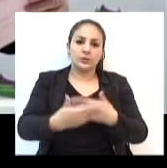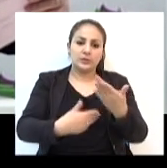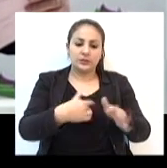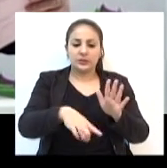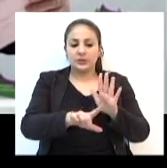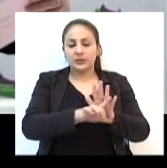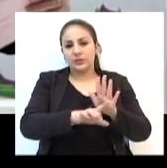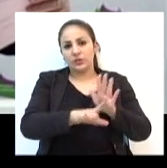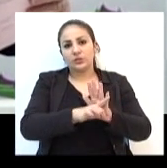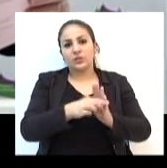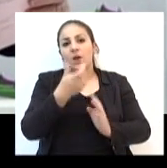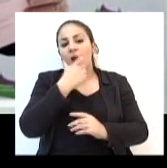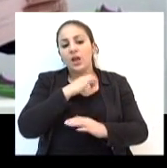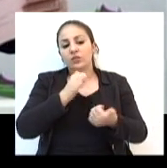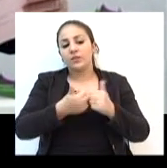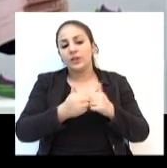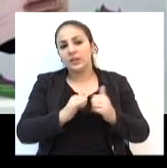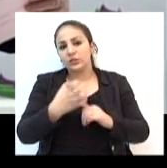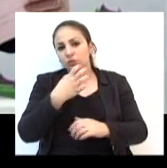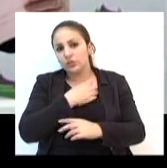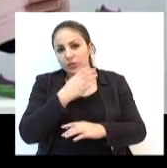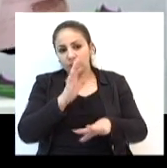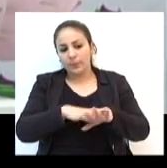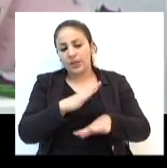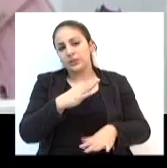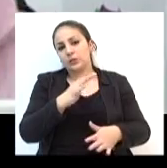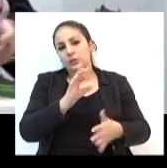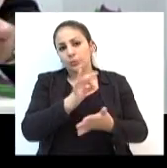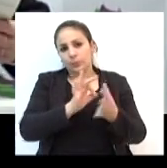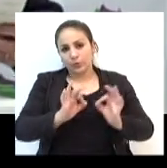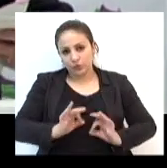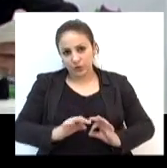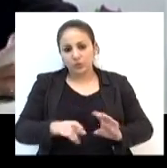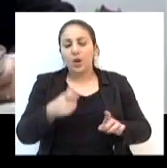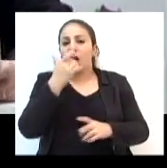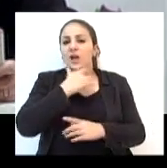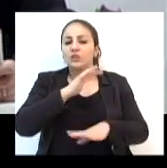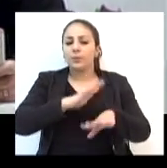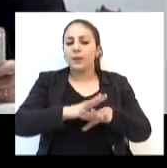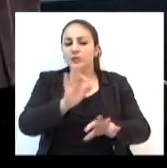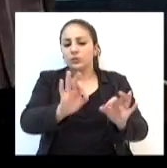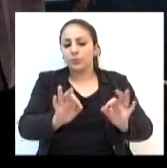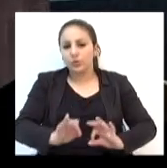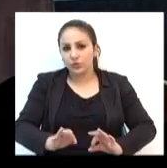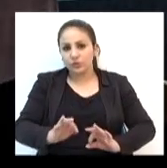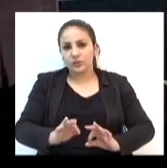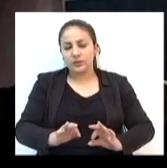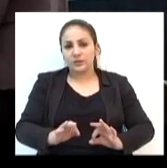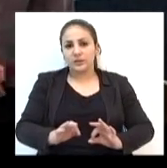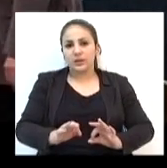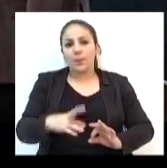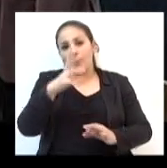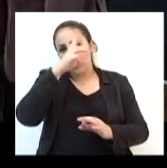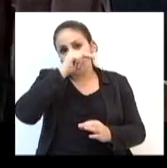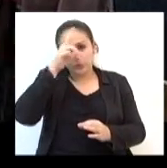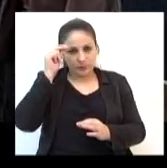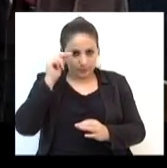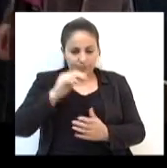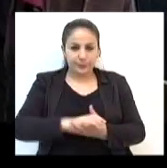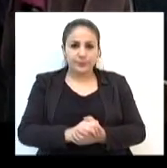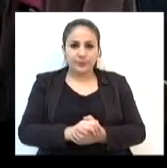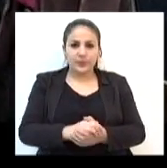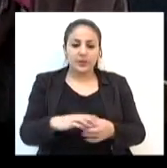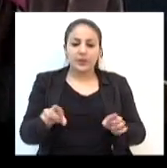Deixo avaliar dessa forma o projeto. Ou seja, trata-se de um projeto de âmbito municipal